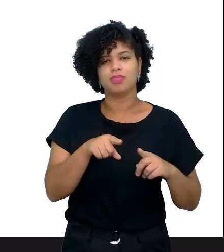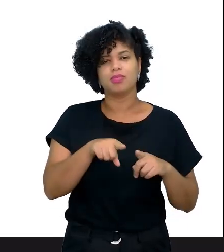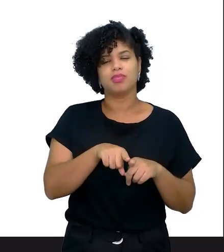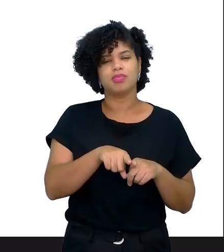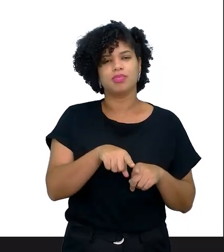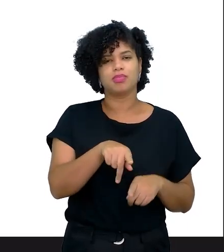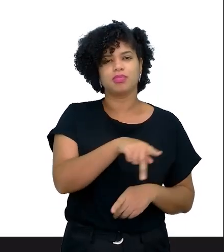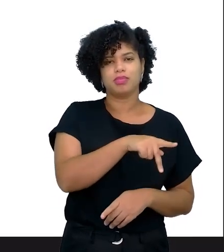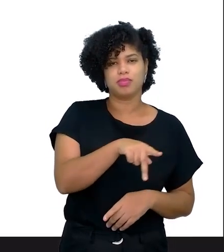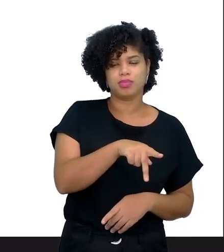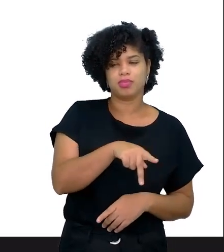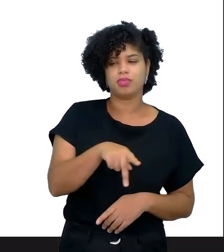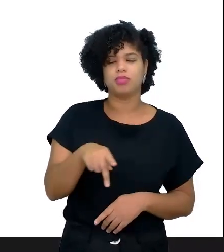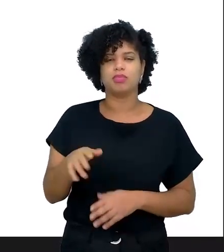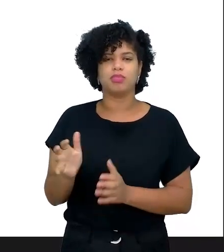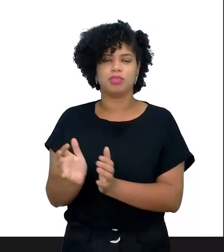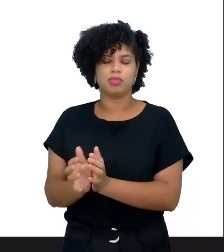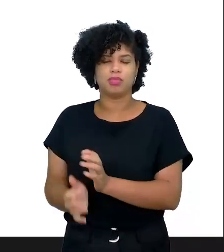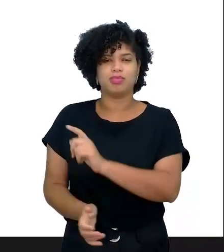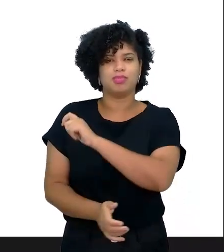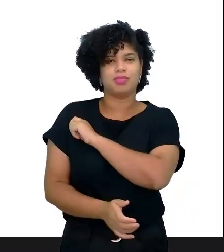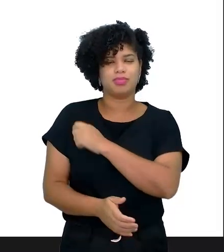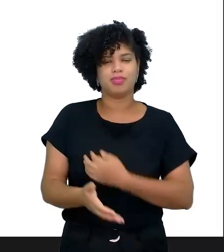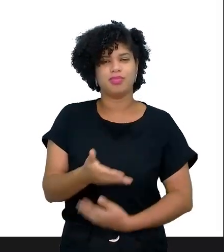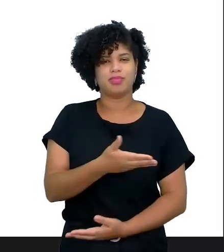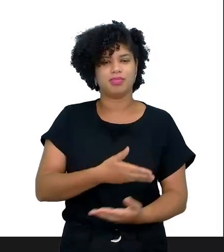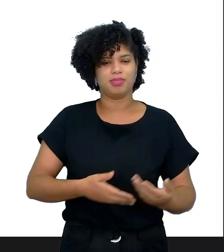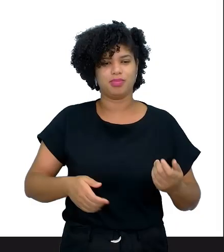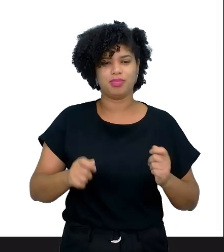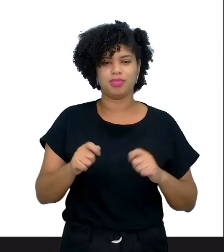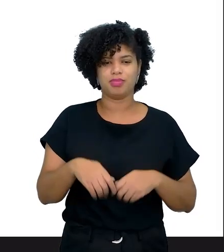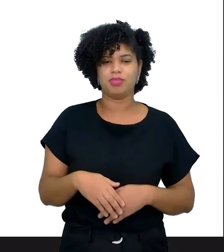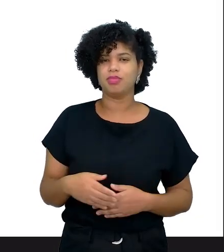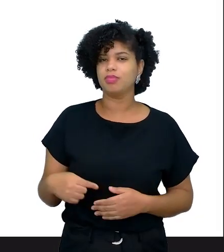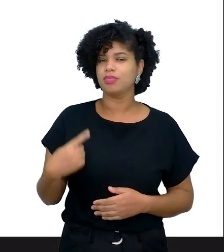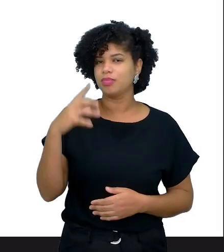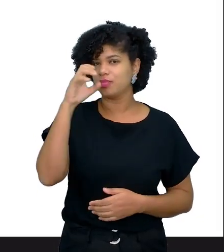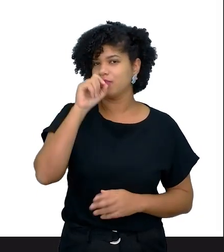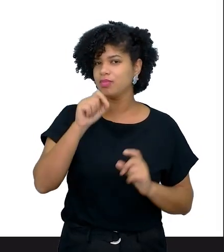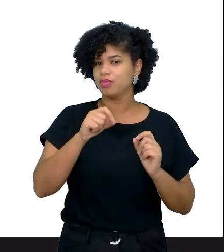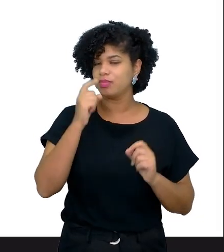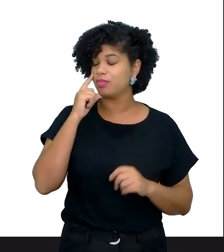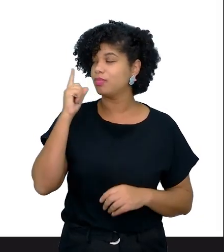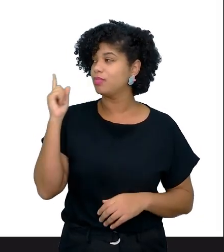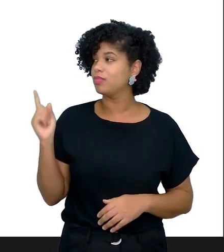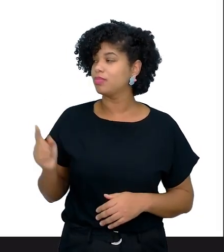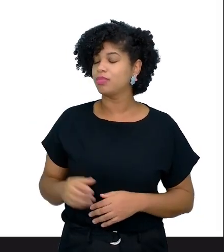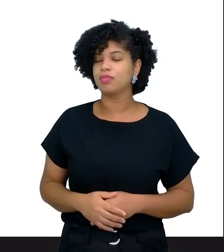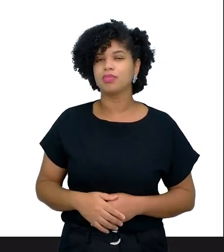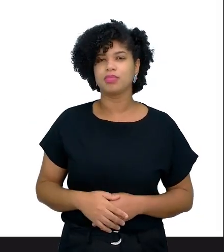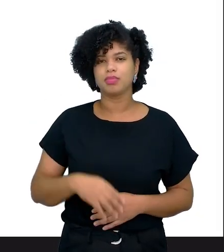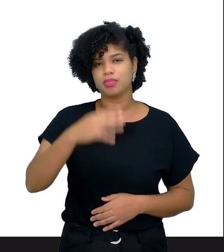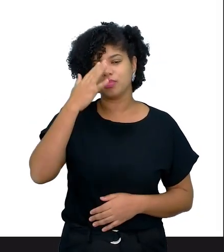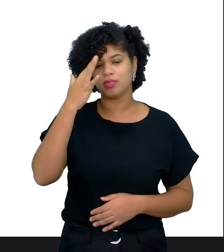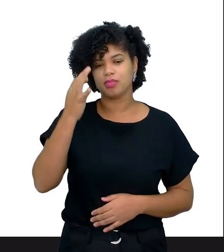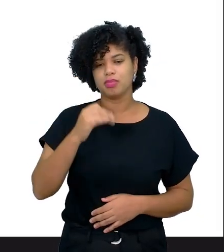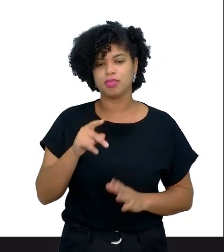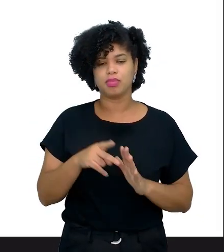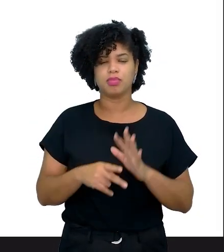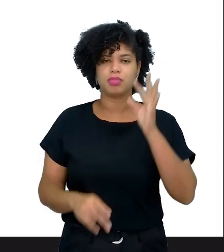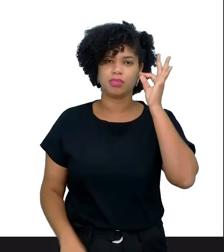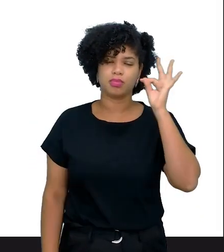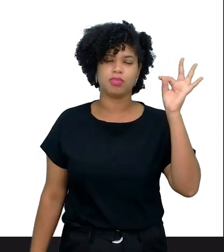estudantes ao mesmo tempo. Então, o que vimos no encontro? Então, eu apresentei para vocês as concepções teóricas